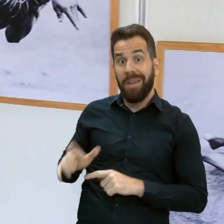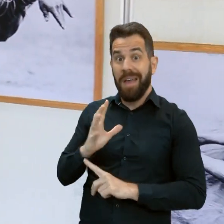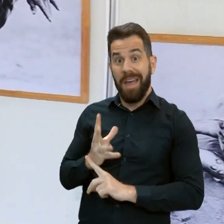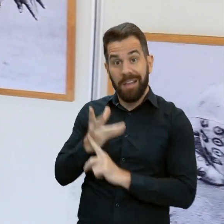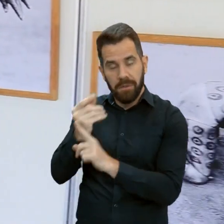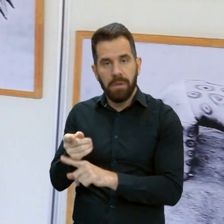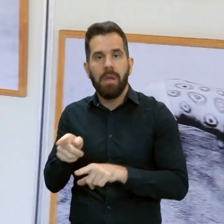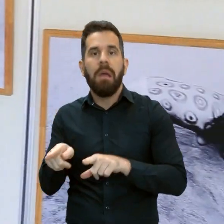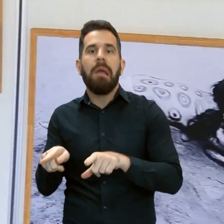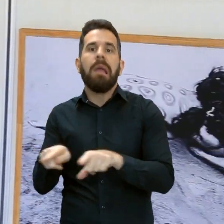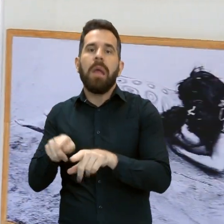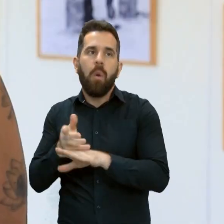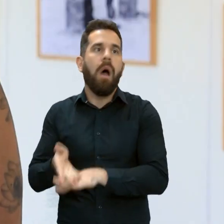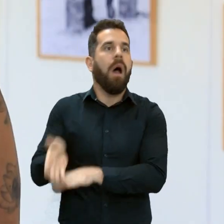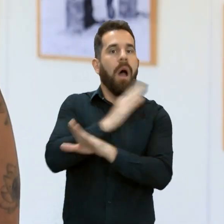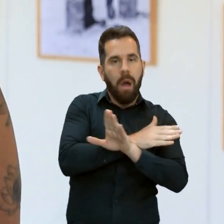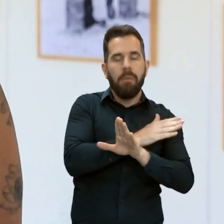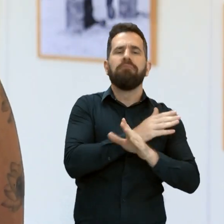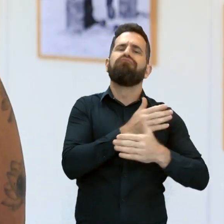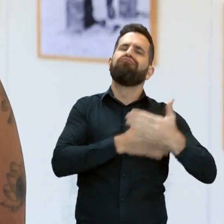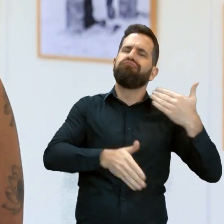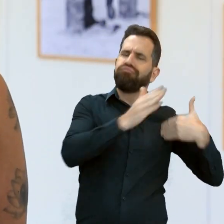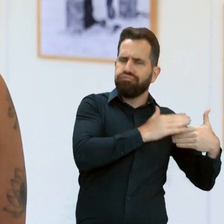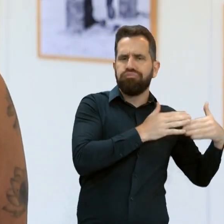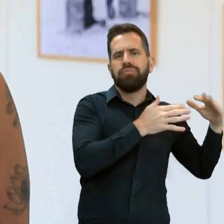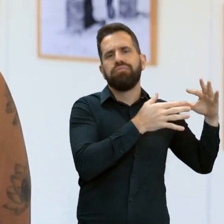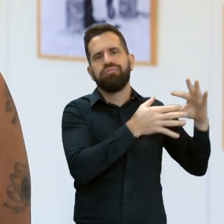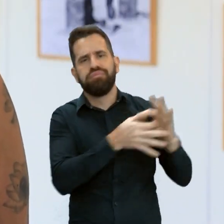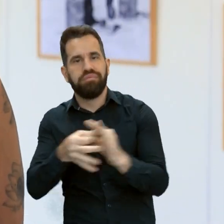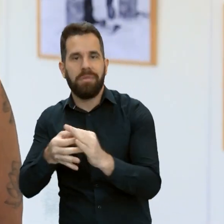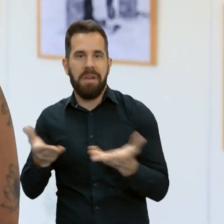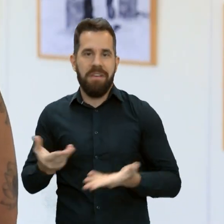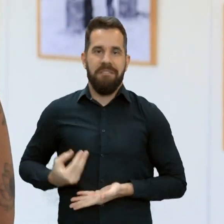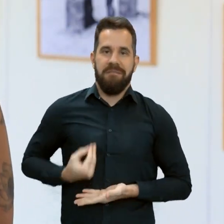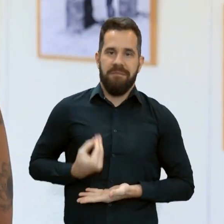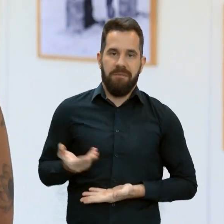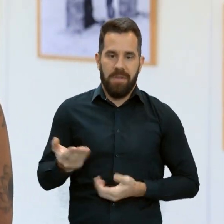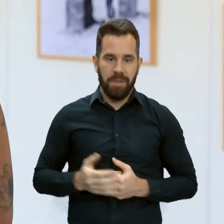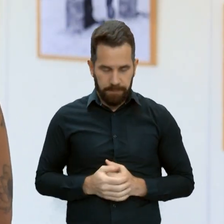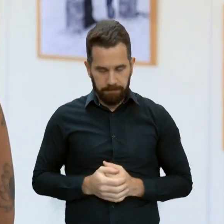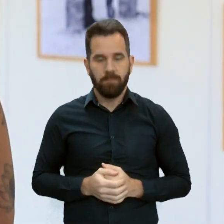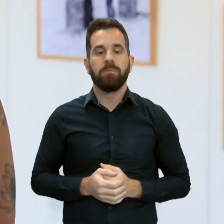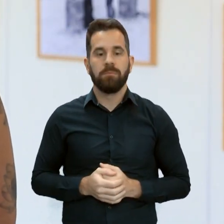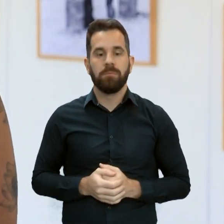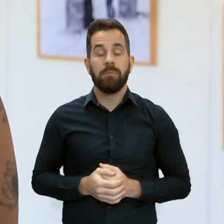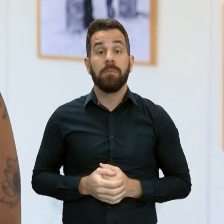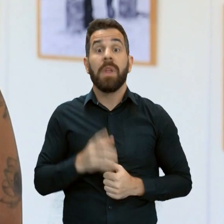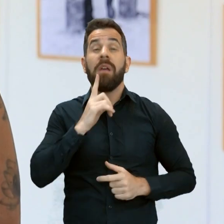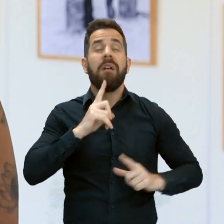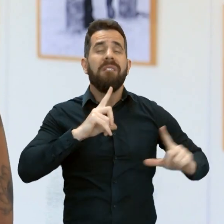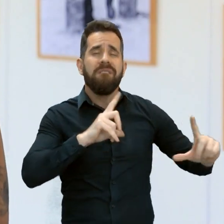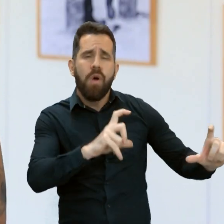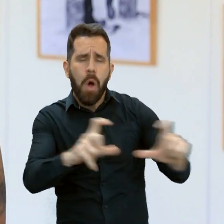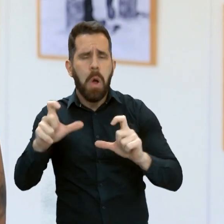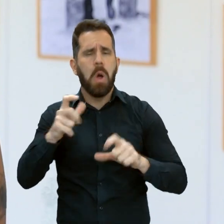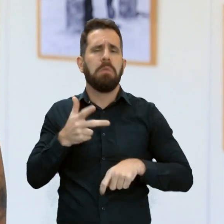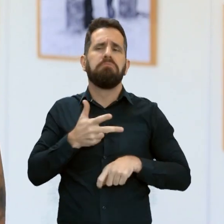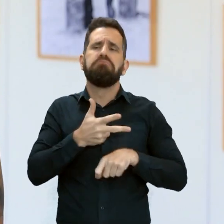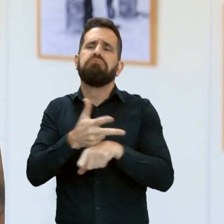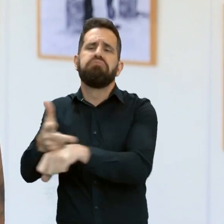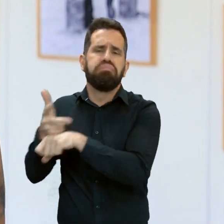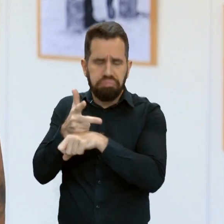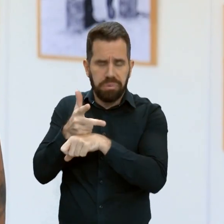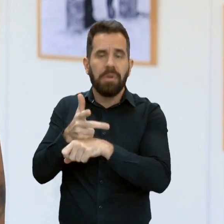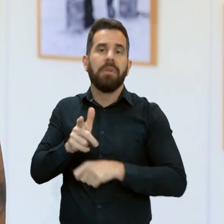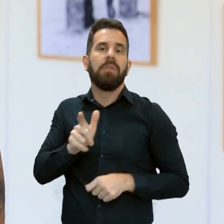e o contemporâneo. Quando nós, fotógrafos ou cineastas, fazemos imagens sobre culturas diferentes,